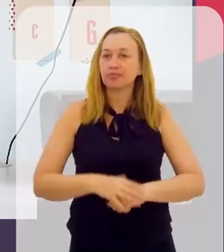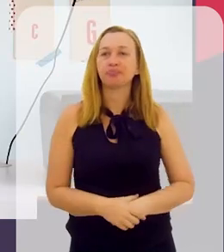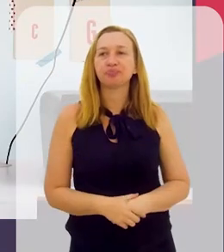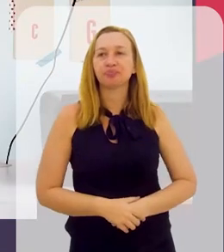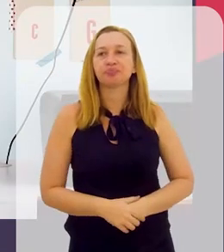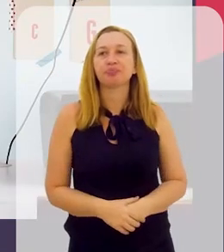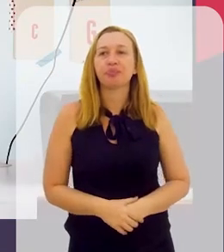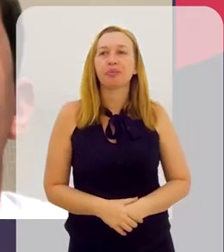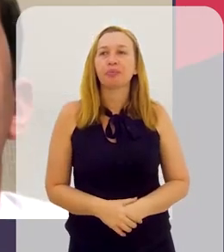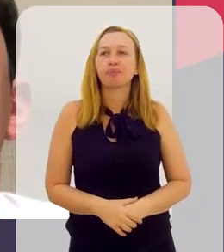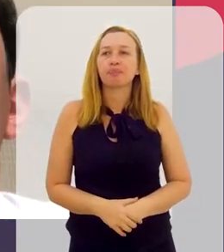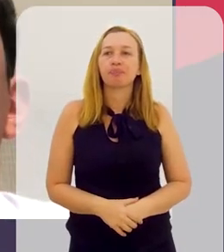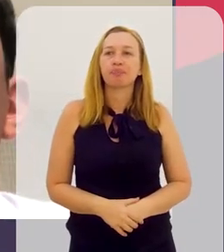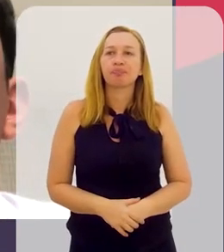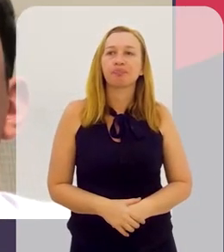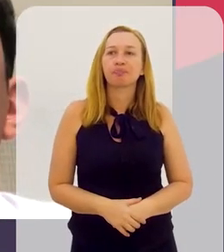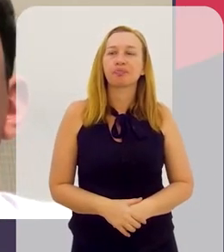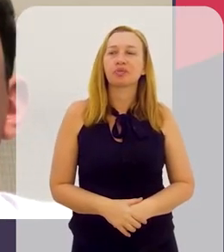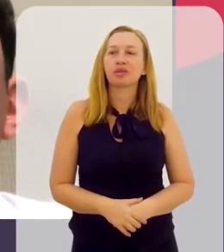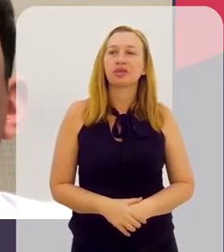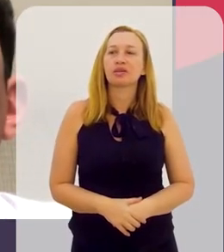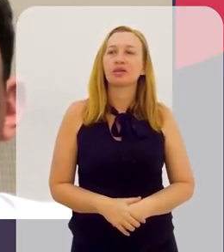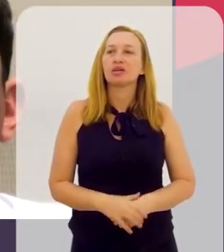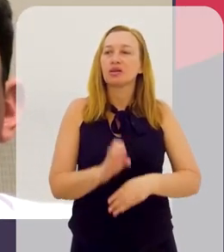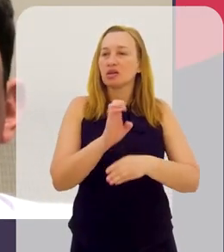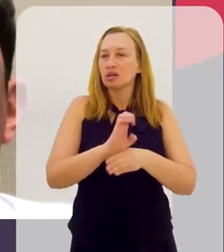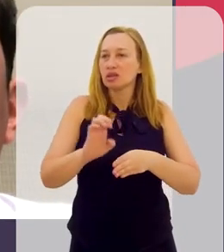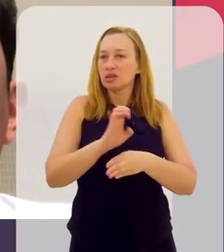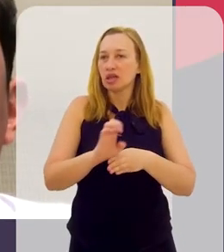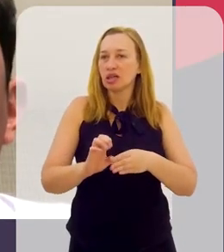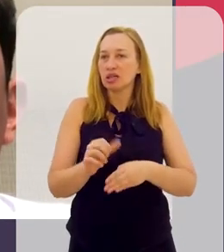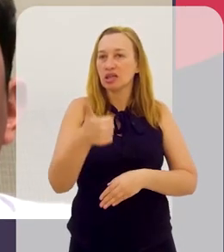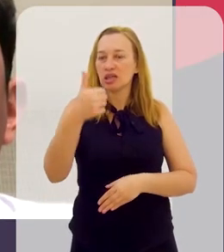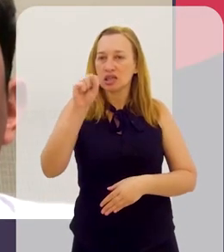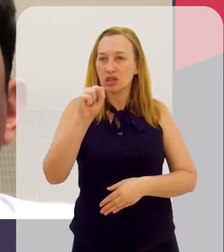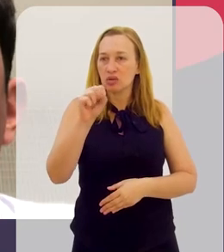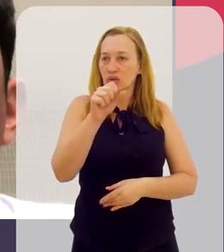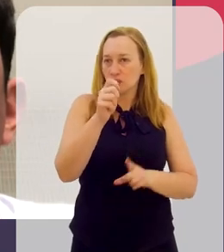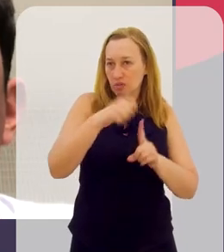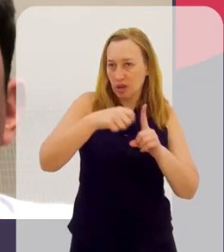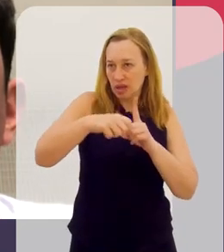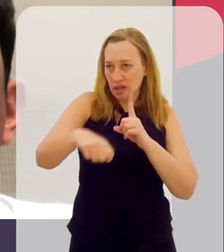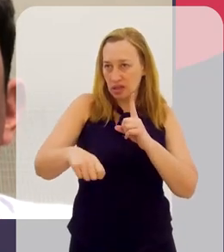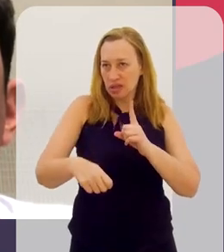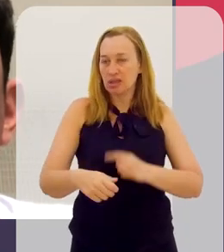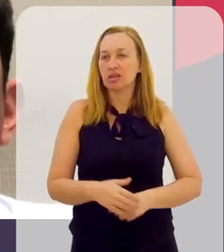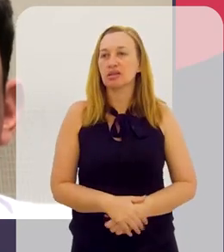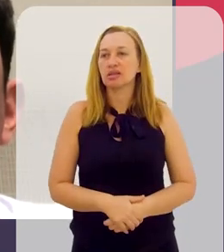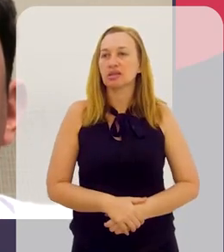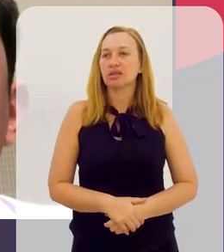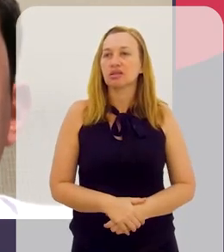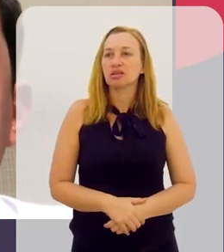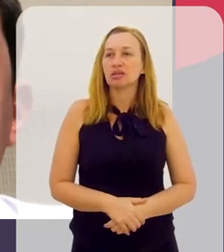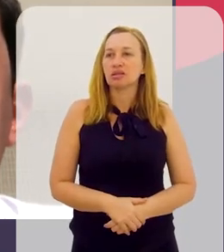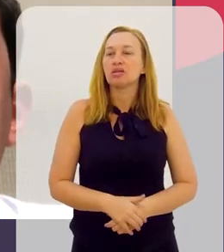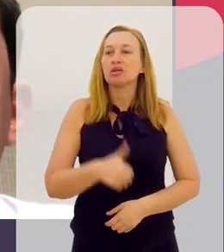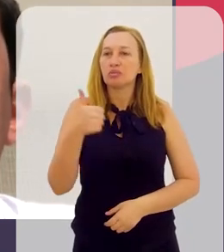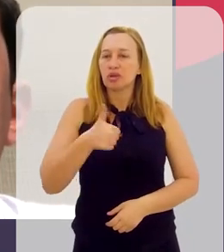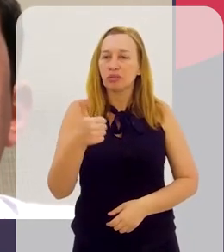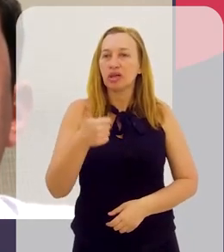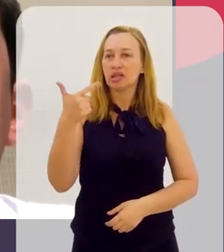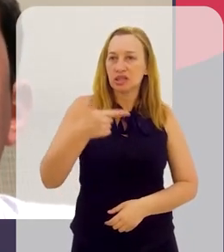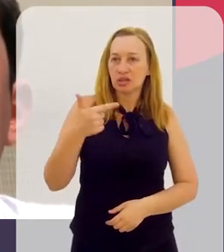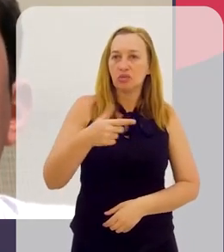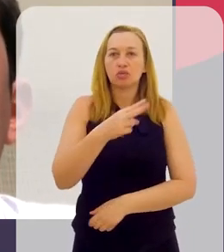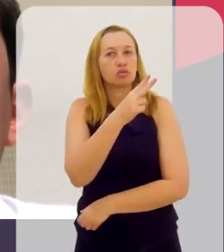isso. A duração do estágio é 18 meses, tá? O aluno ingresso, estando no